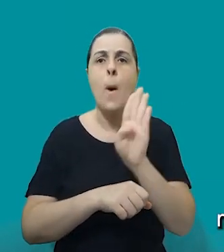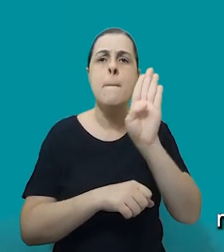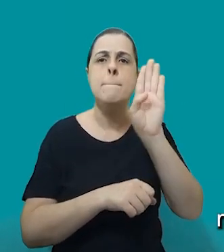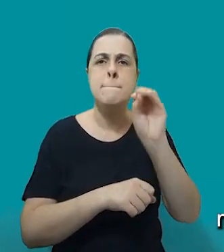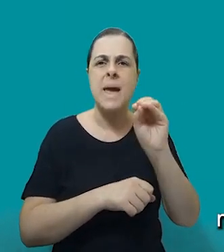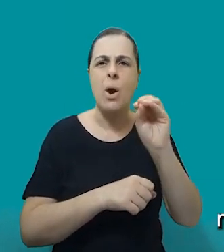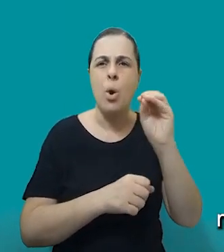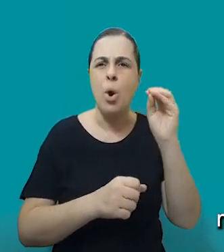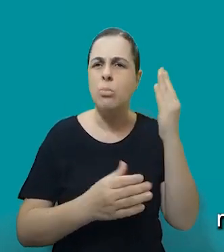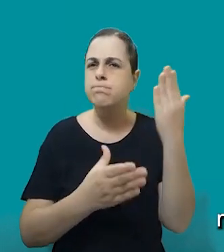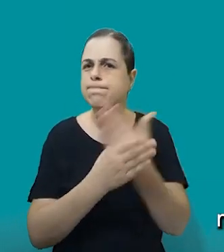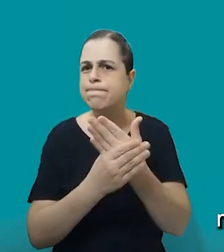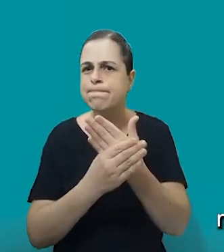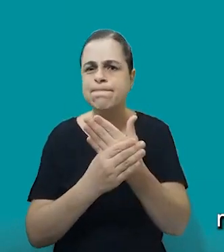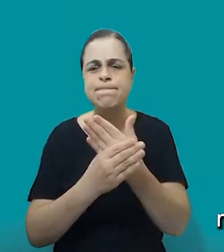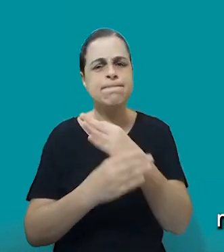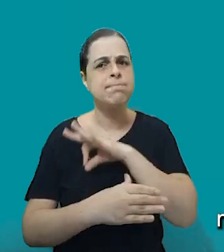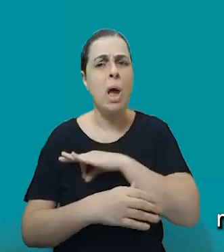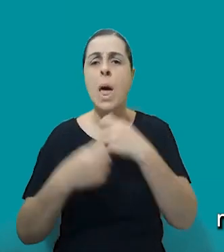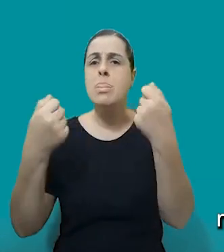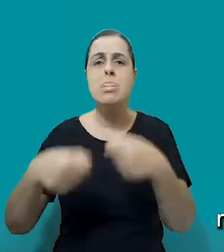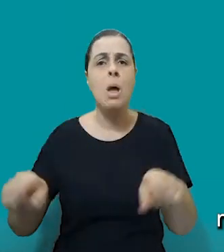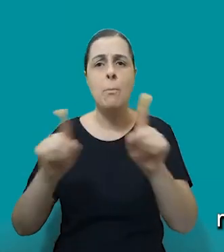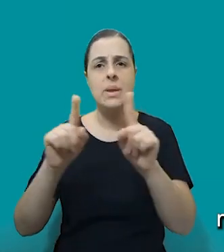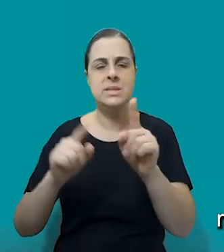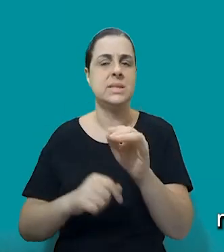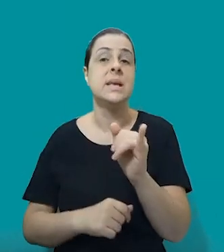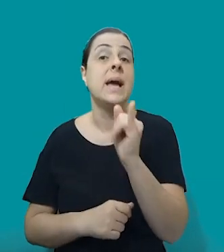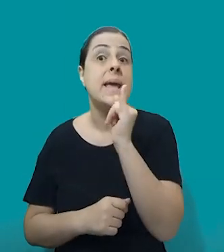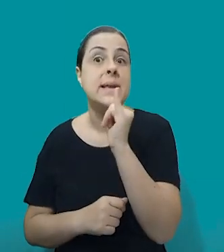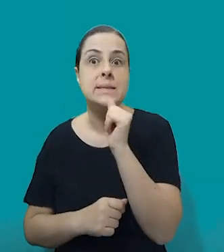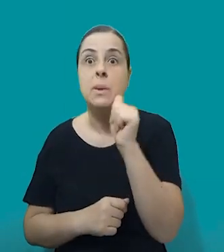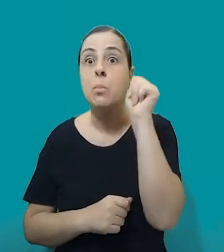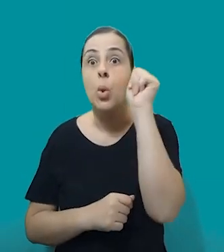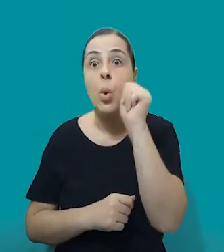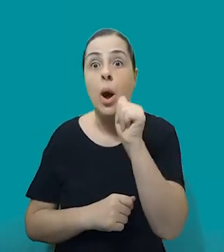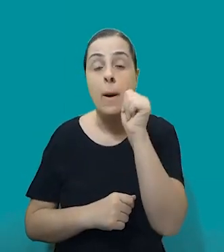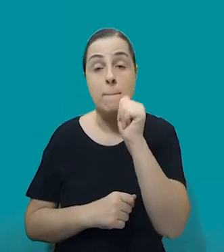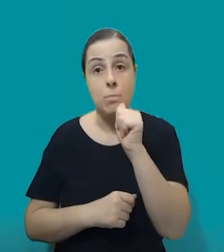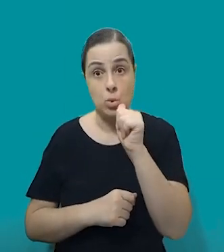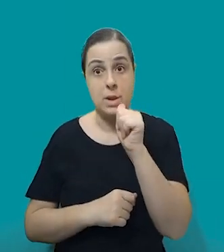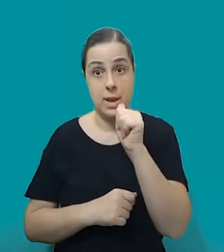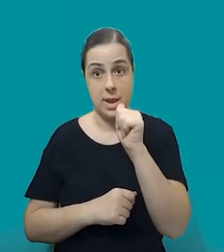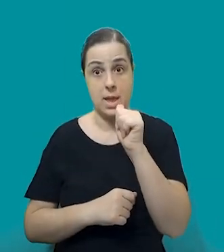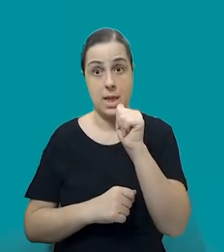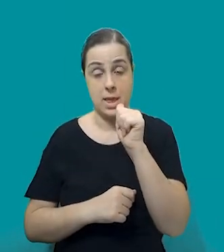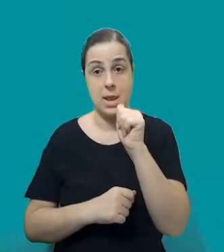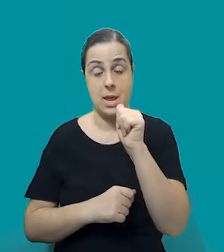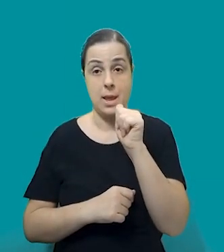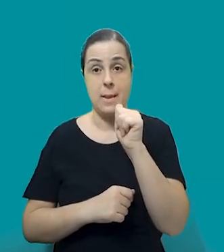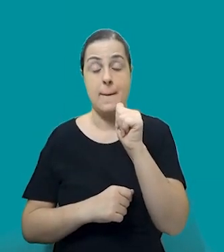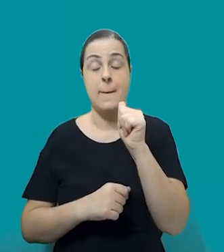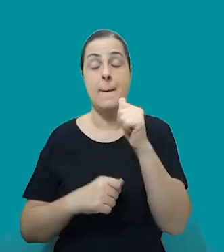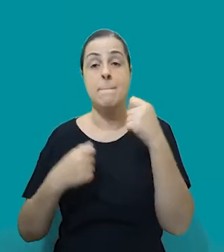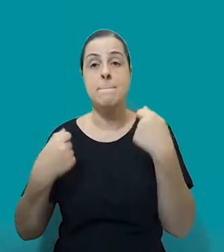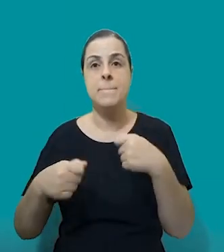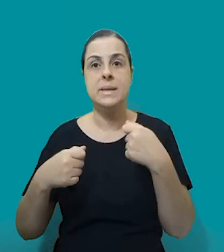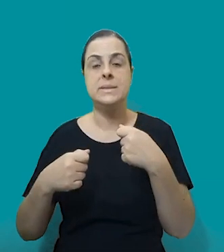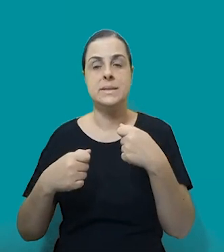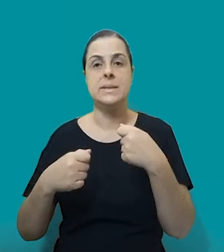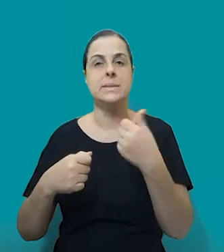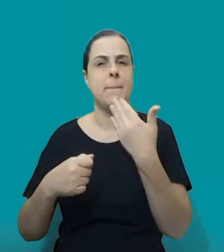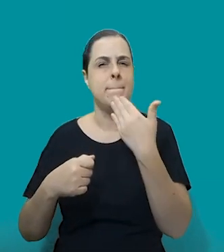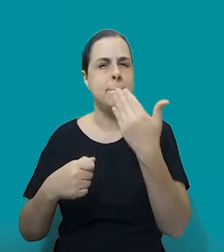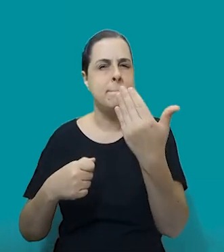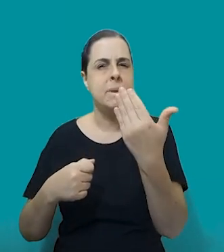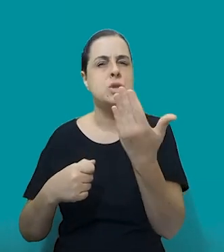ocorrência. Então, uma mulher, por exemplo, num processo de alimentos, em que ela entra pedindo os alimentos para o ex-marido, para o pai dos filhos, e que ela venha a ser ameaçada,